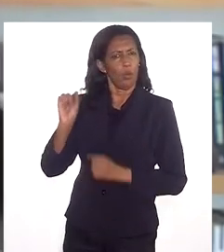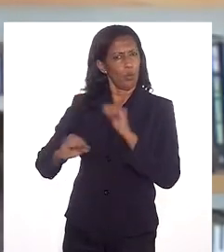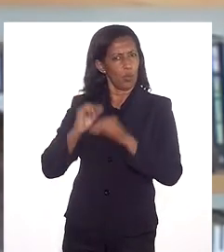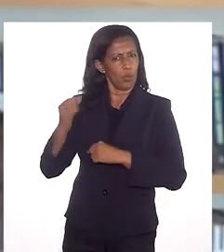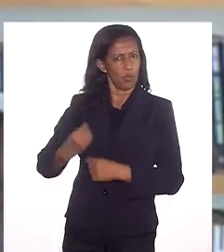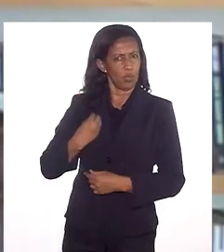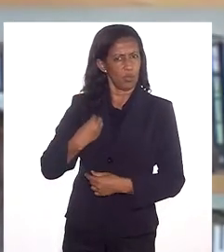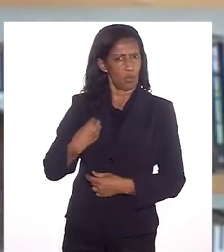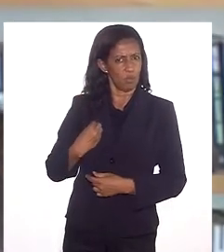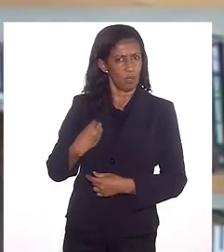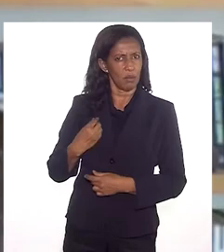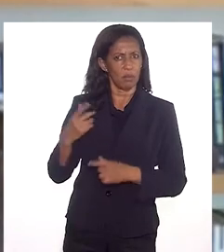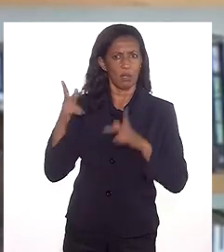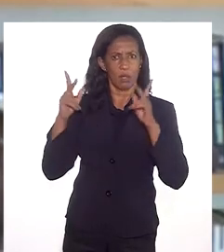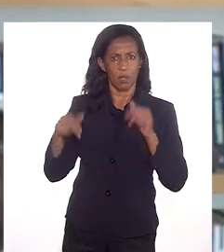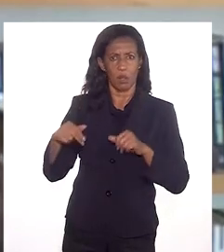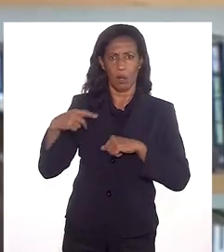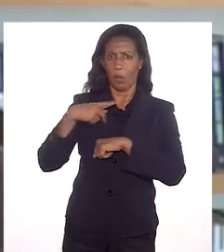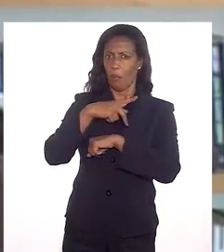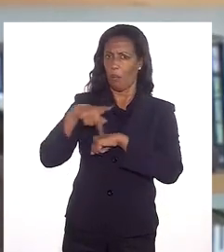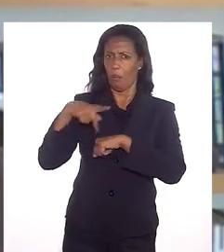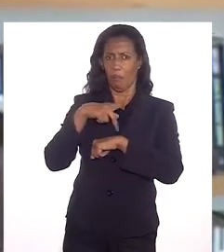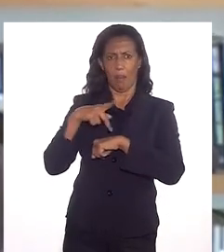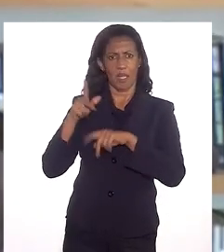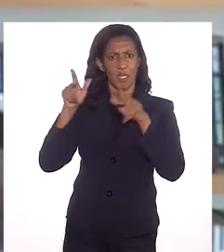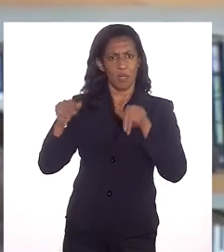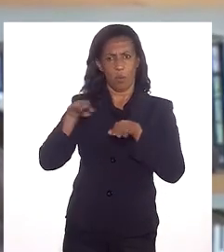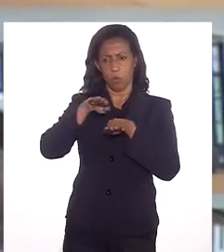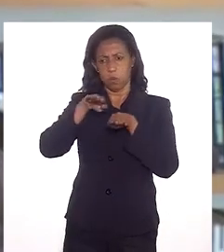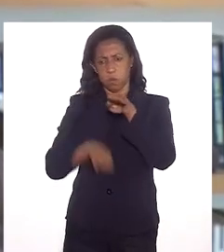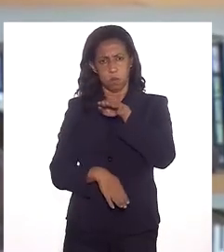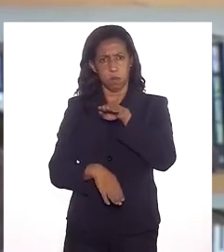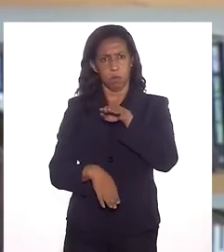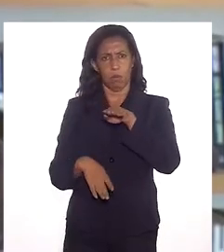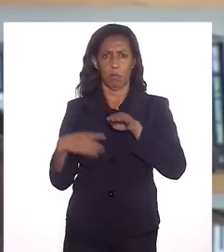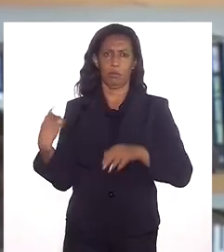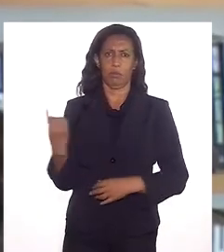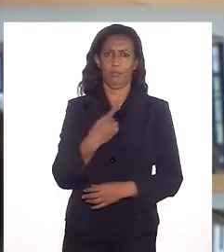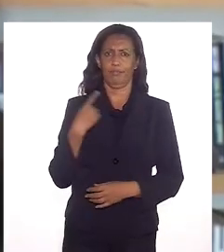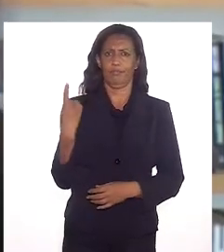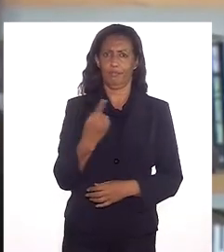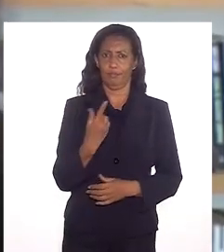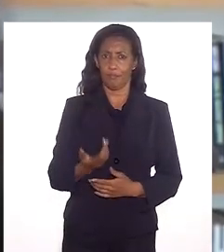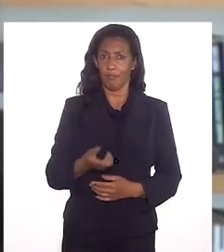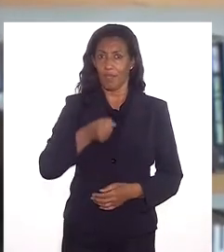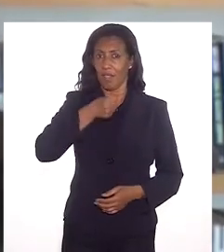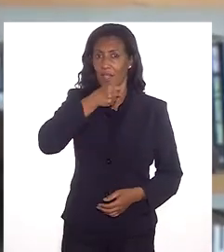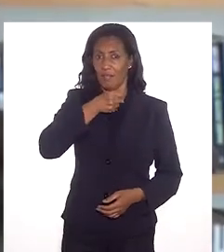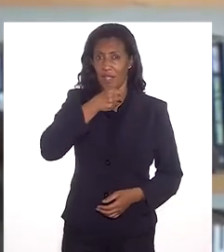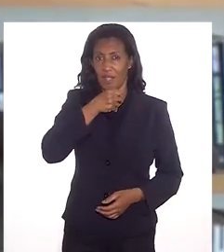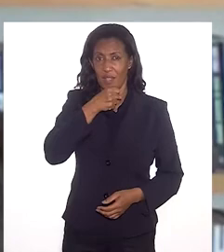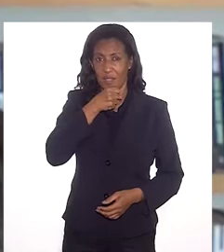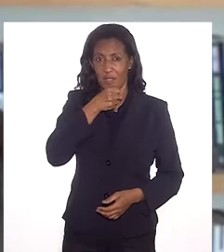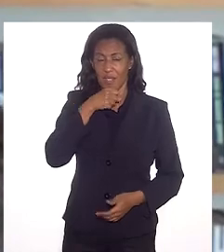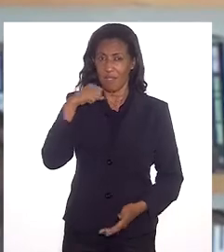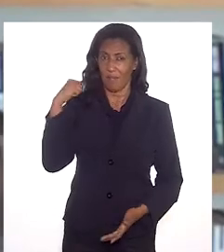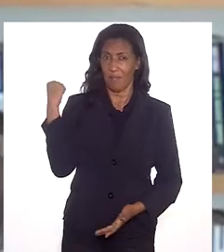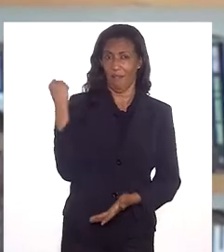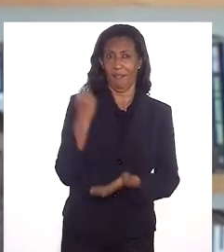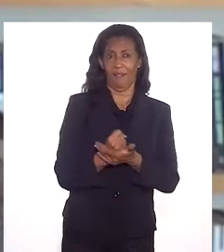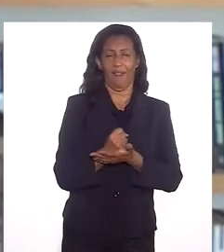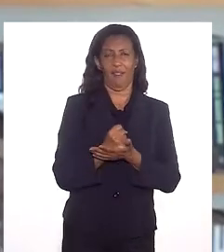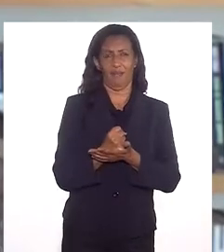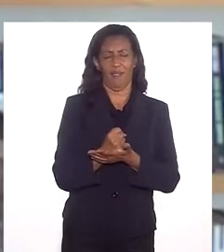especialmente num país profundamente desigual como o nosso. E na velhice, a desigualdade é ainda